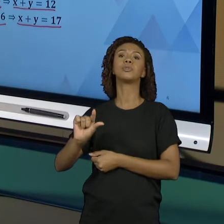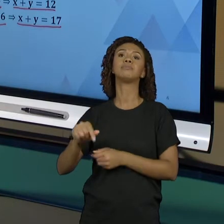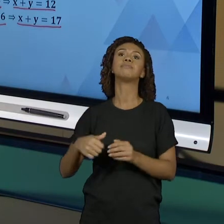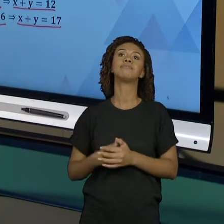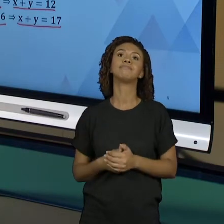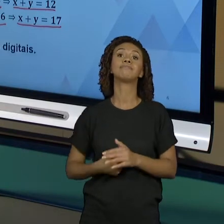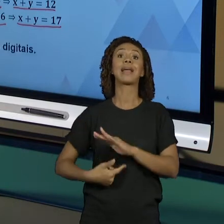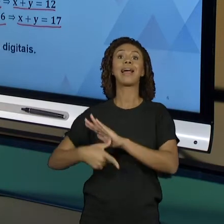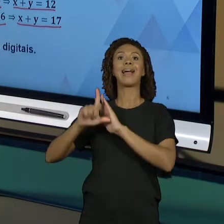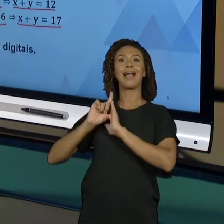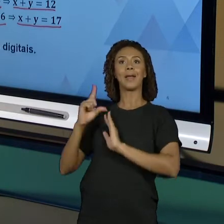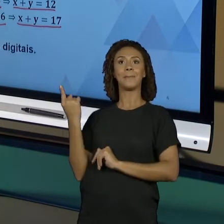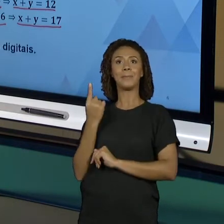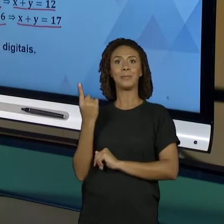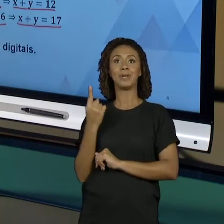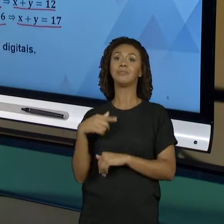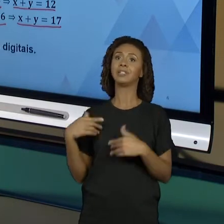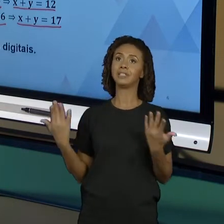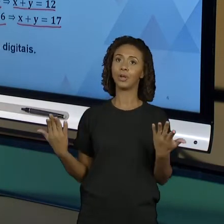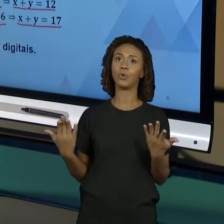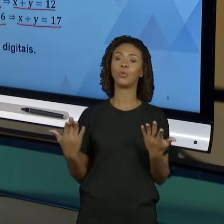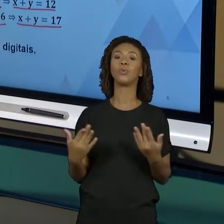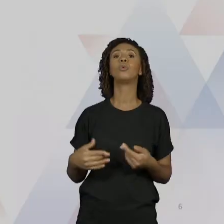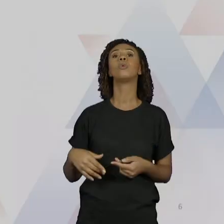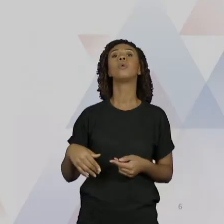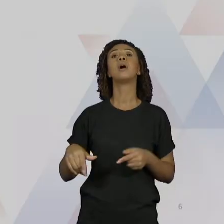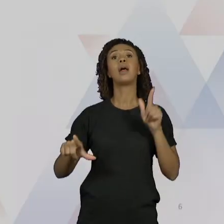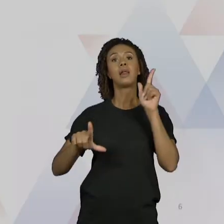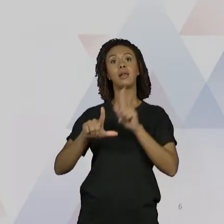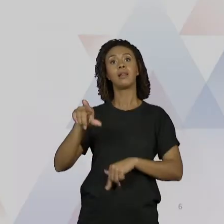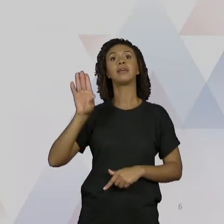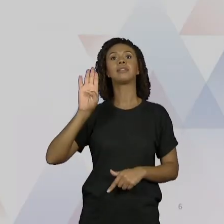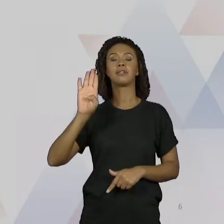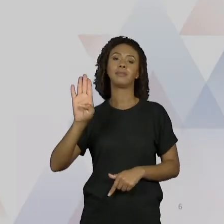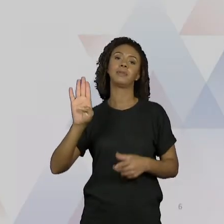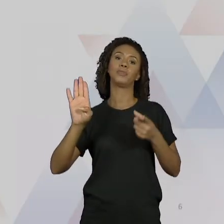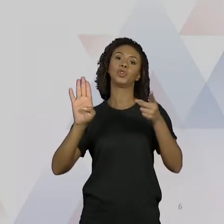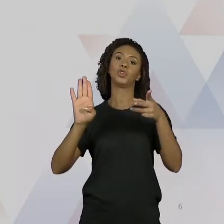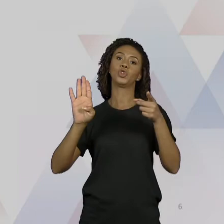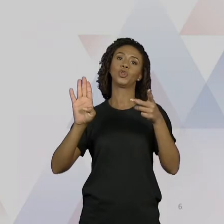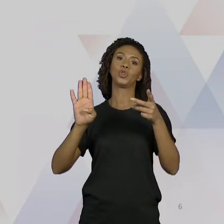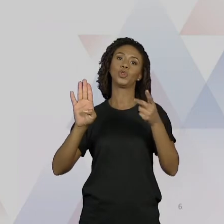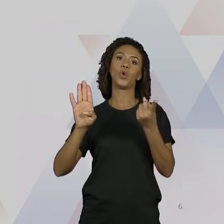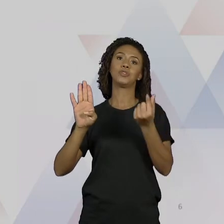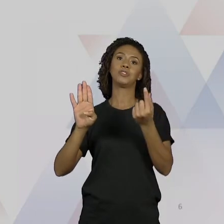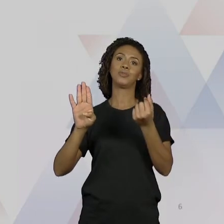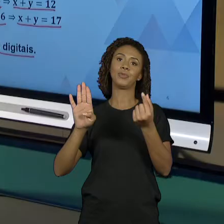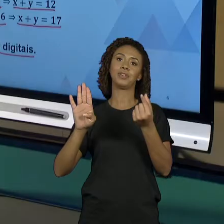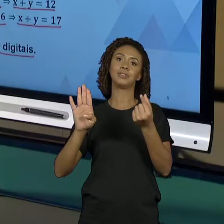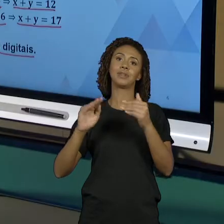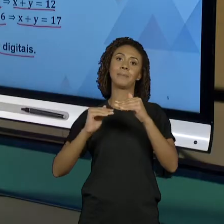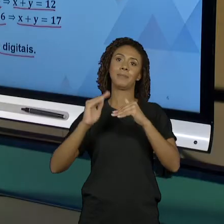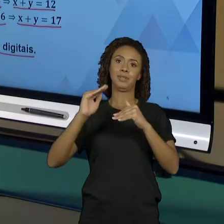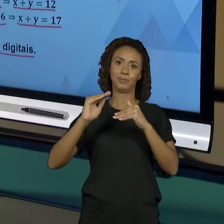gente tinha achado antes. Portanto, a alternativa B, eu vou gastar 12 moedas digitais. Esse é o mínimo.